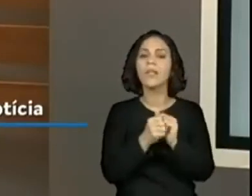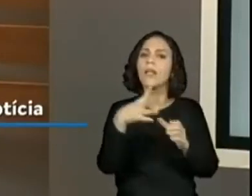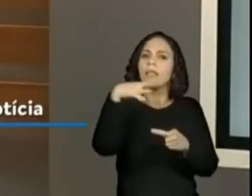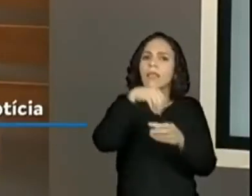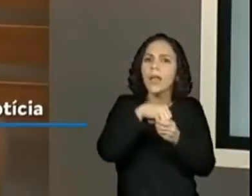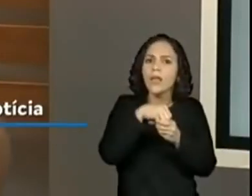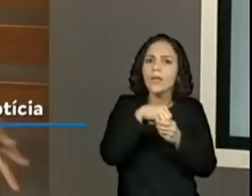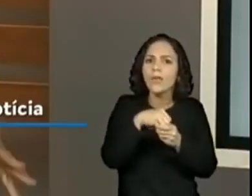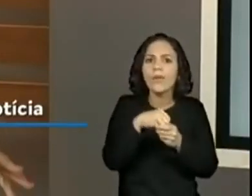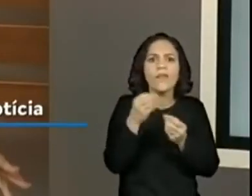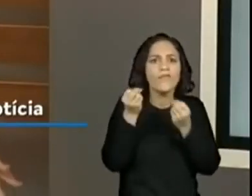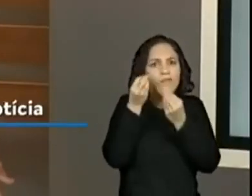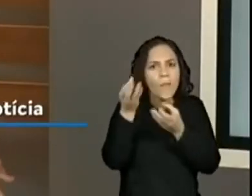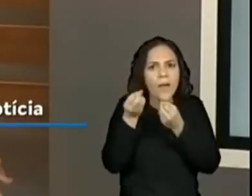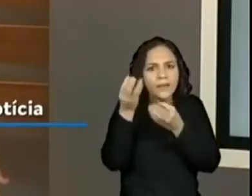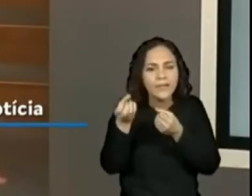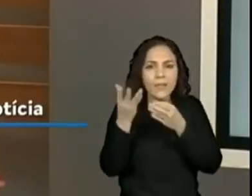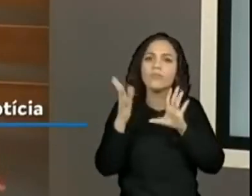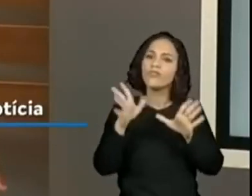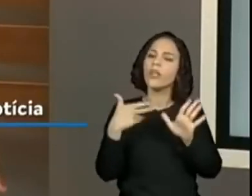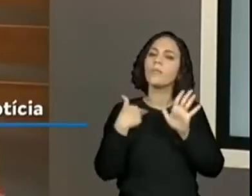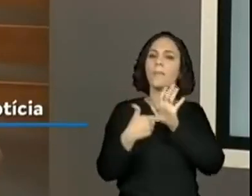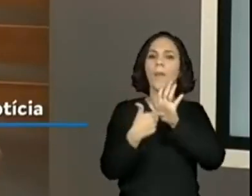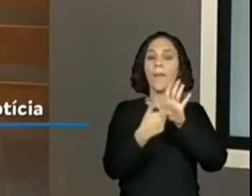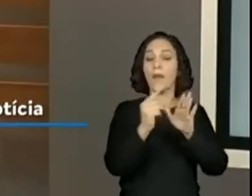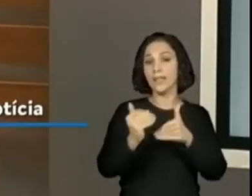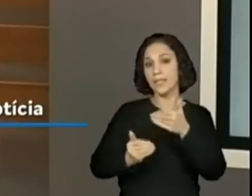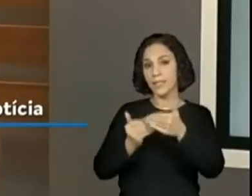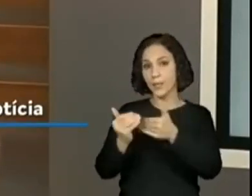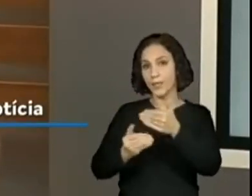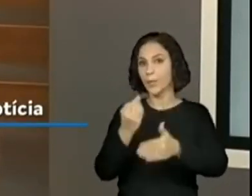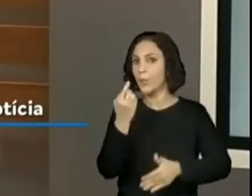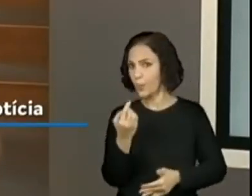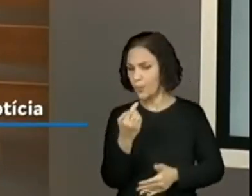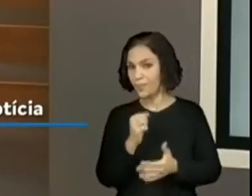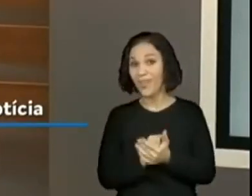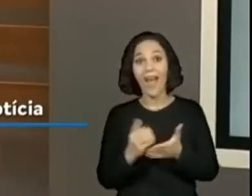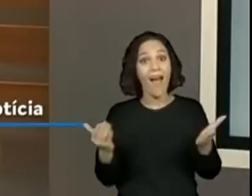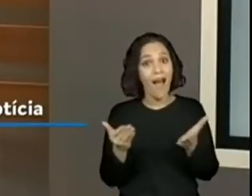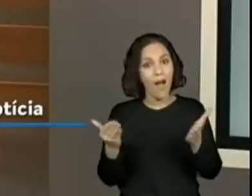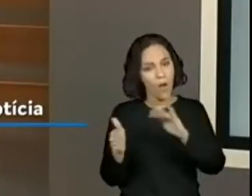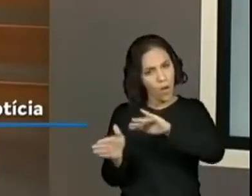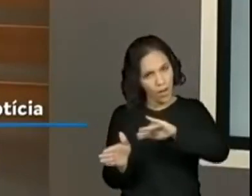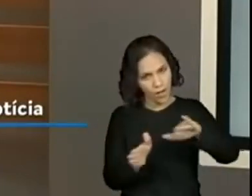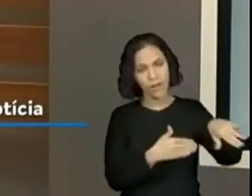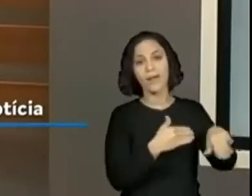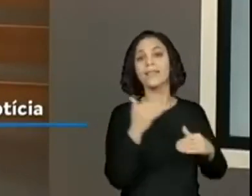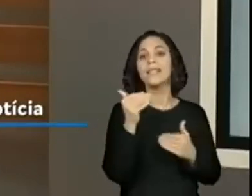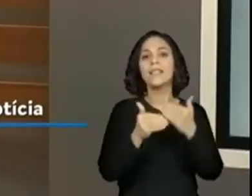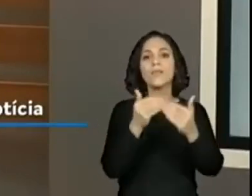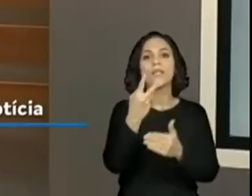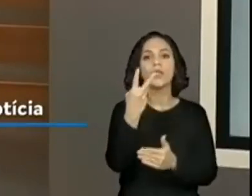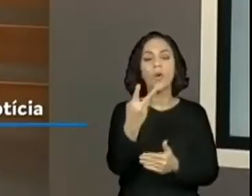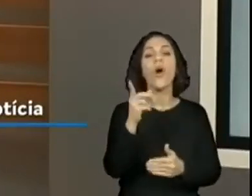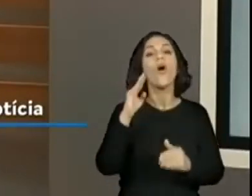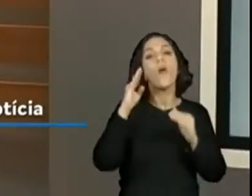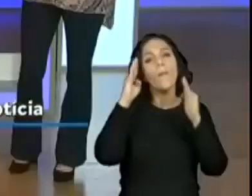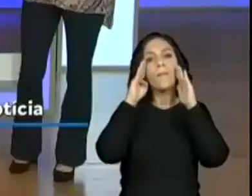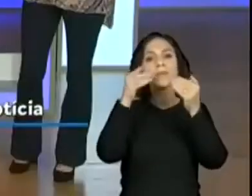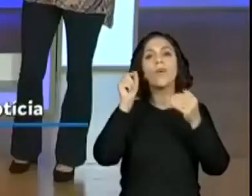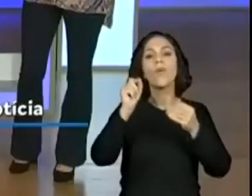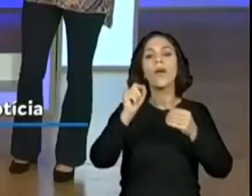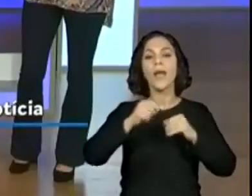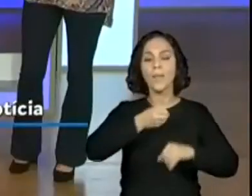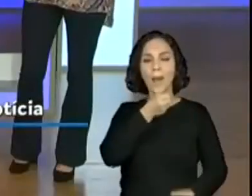traz. Então, tudo isso foi muito bem trabalhado na sequência 1. A sequência 2, o foco, são os telejornais. Professora, sabia?